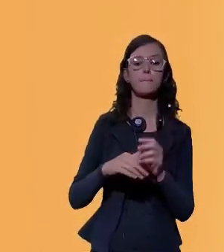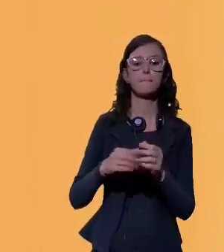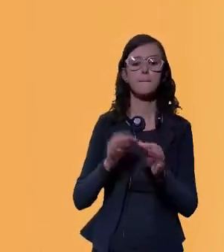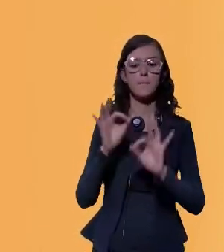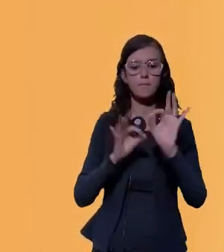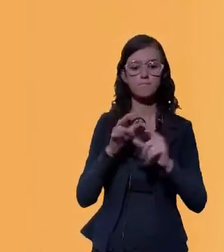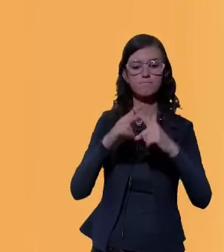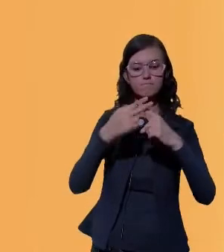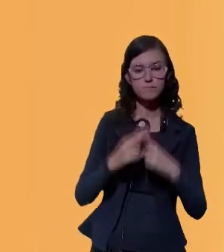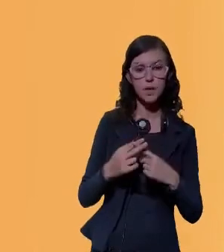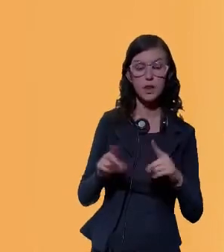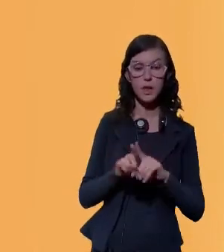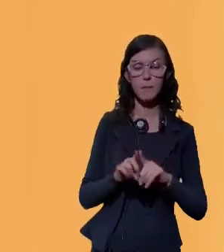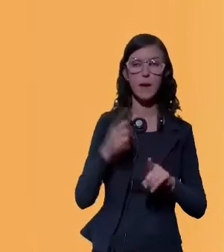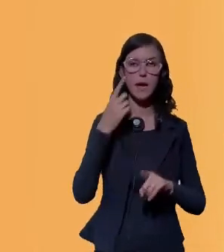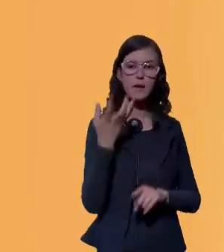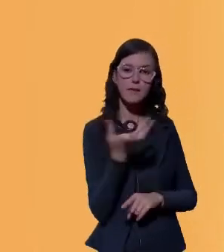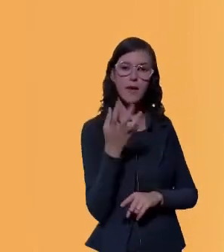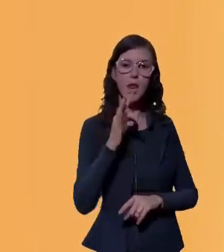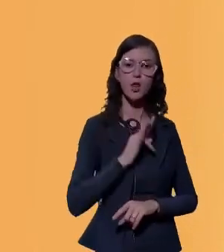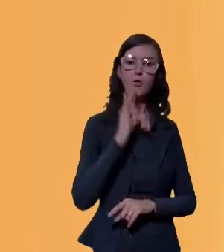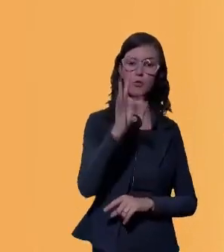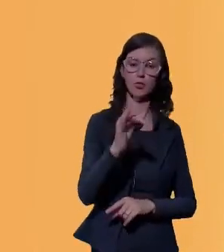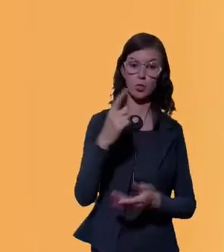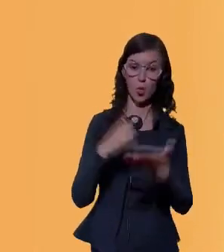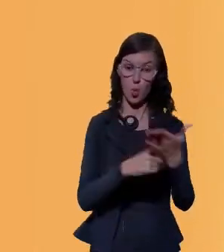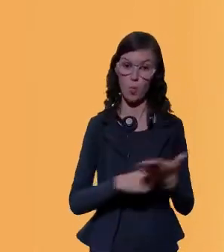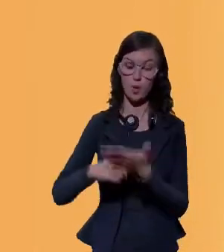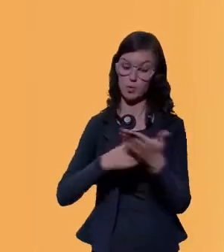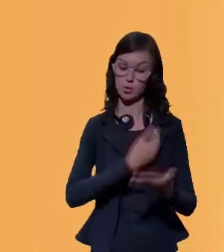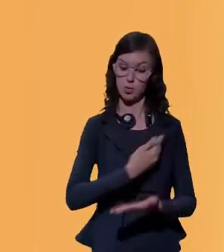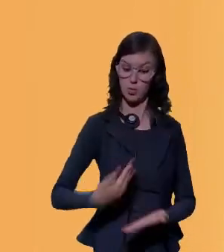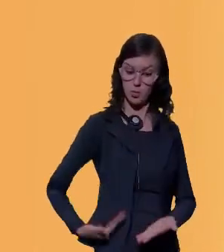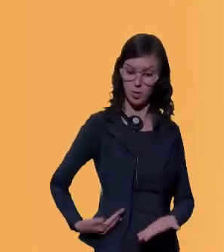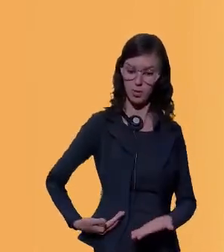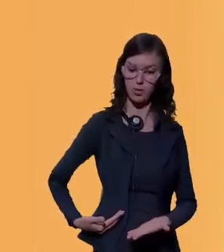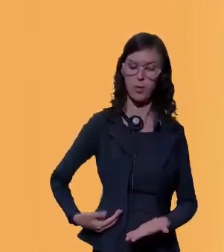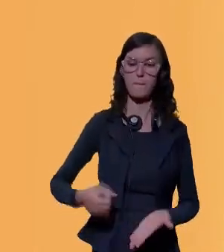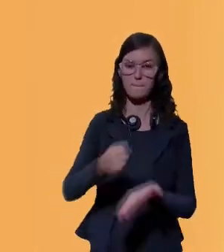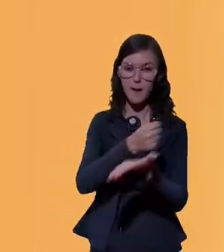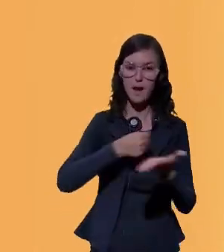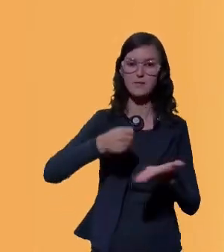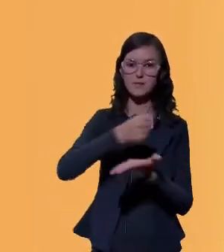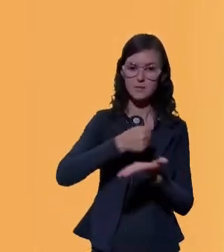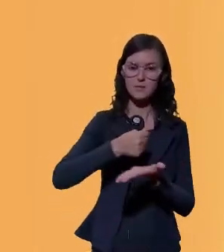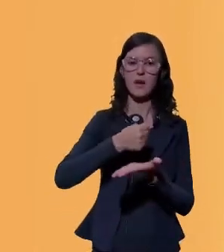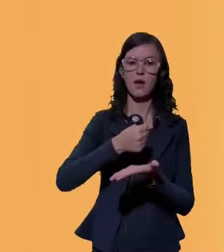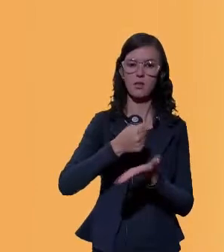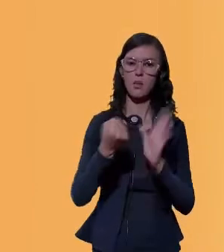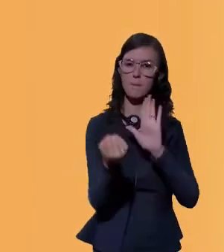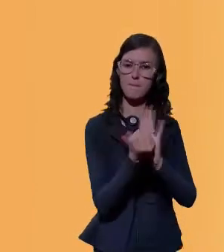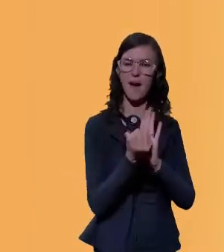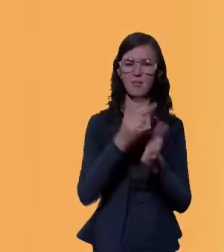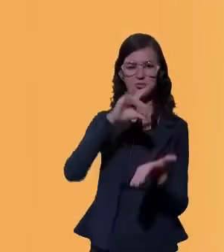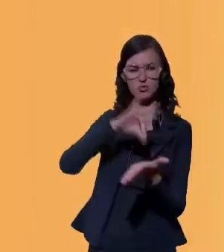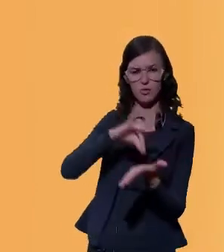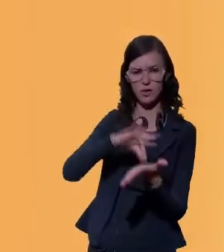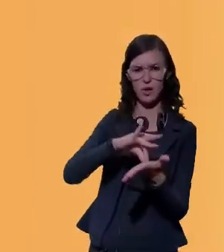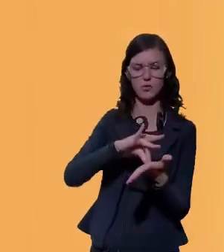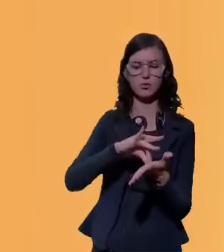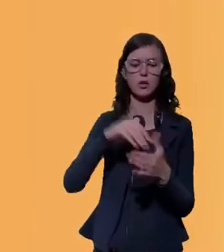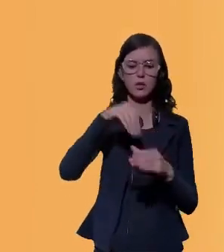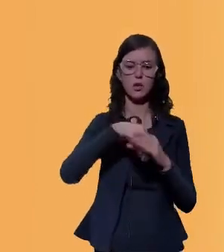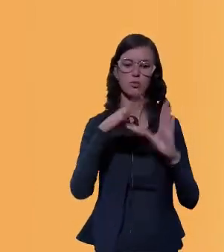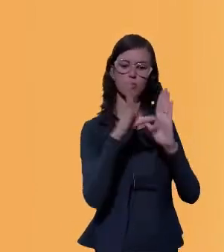de busca por futuro. Um compromisso público baseado em evidências sinaliza o engajamento do sistema na Agenda